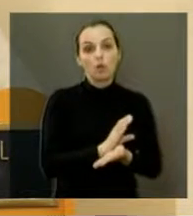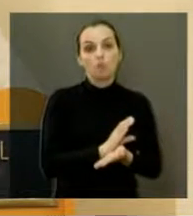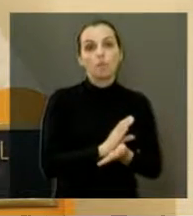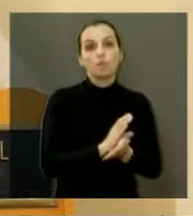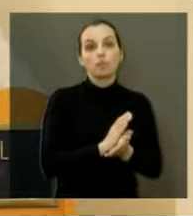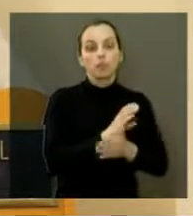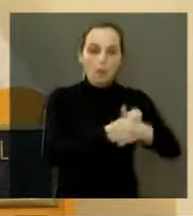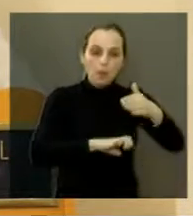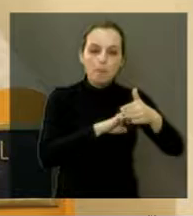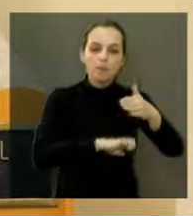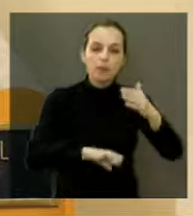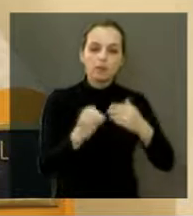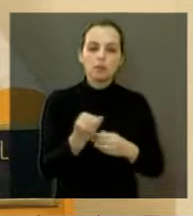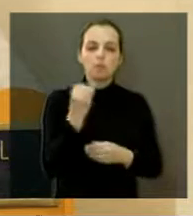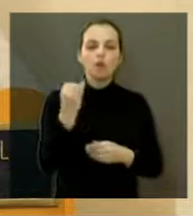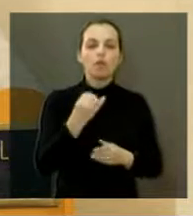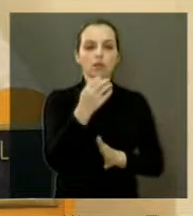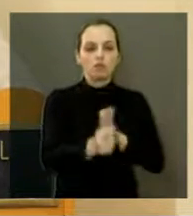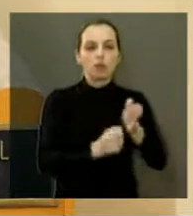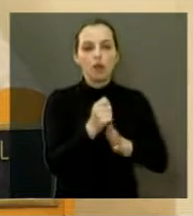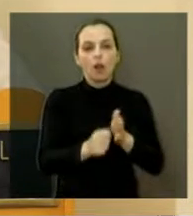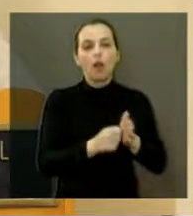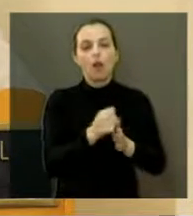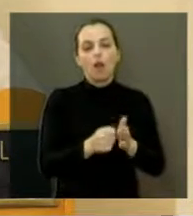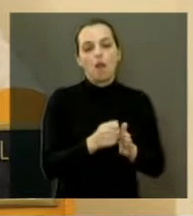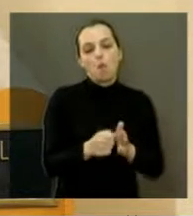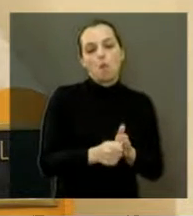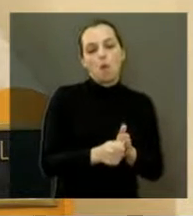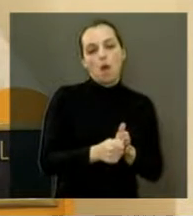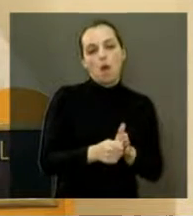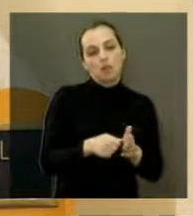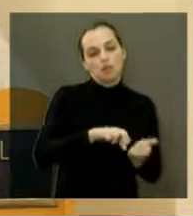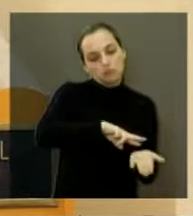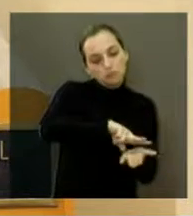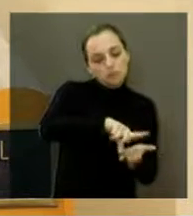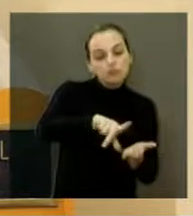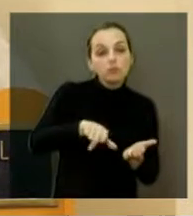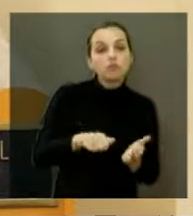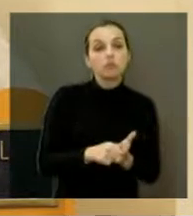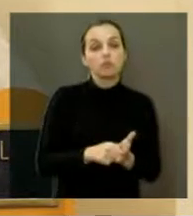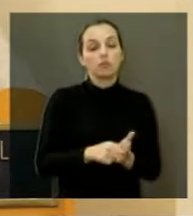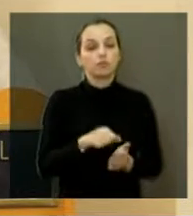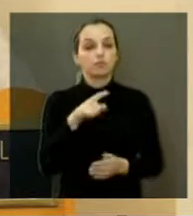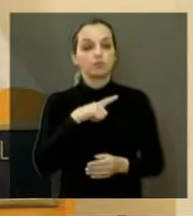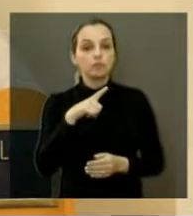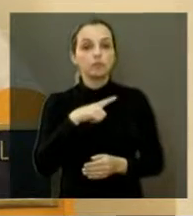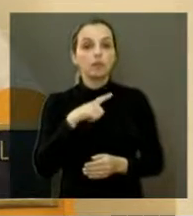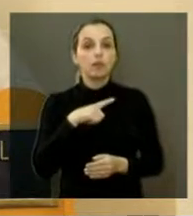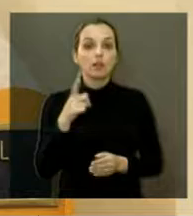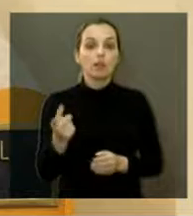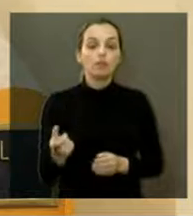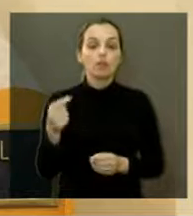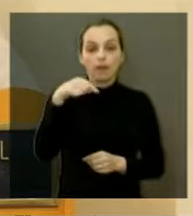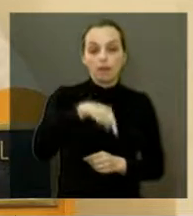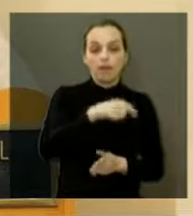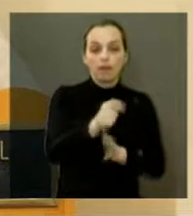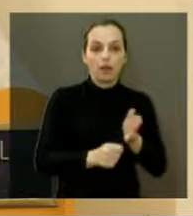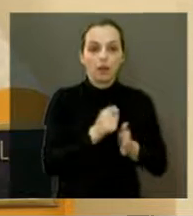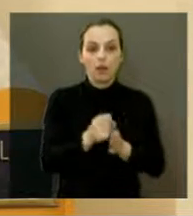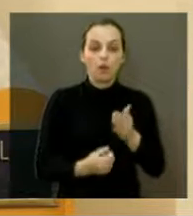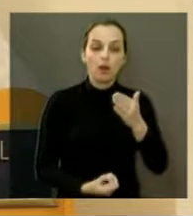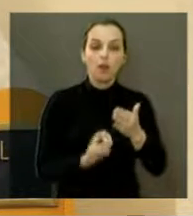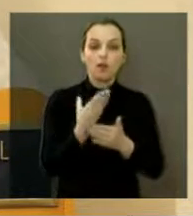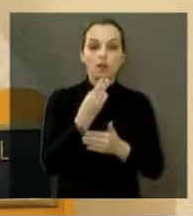Hyundai, como várias redes de submercados, várias outras empresas. Realizou 330